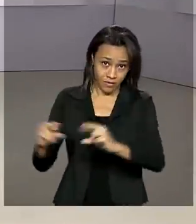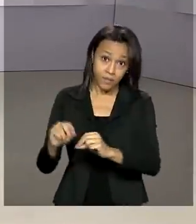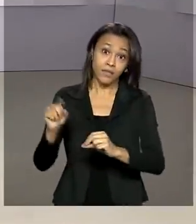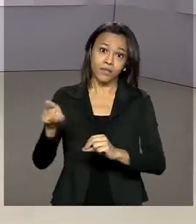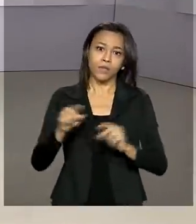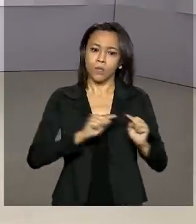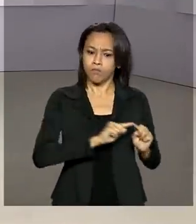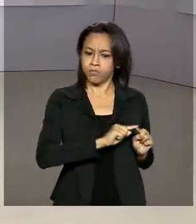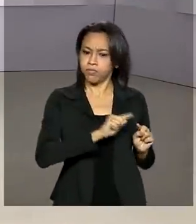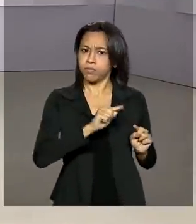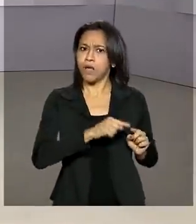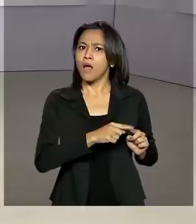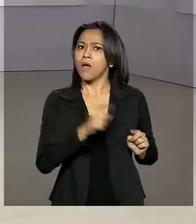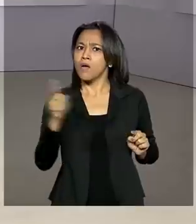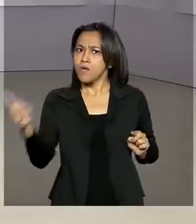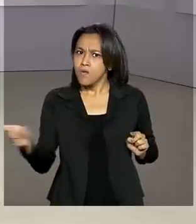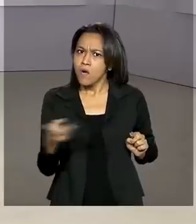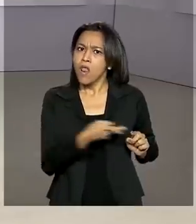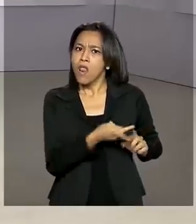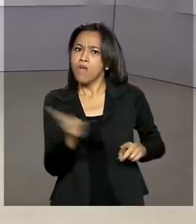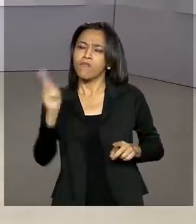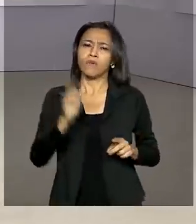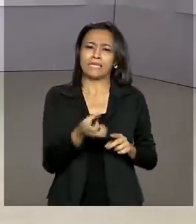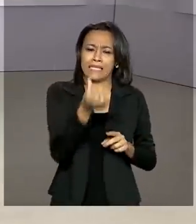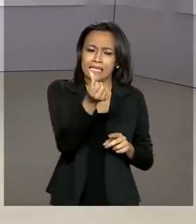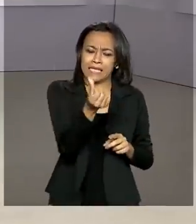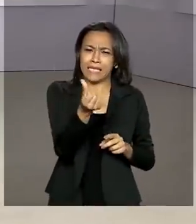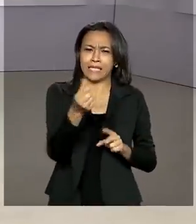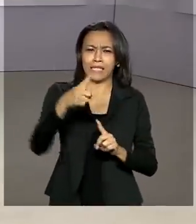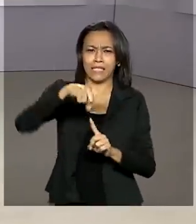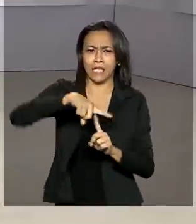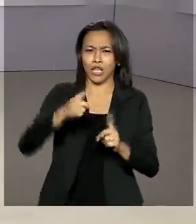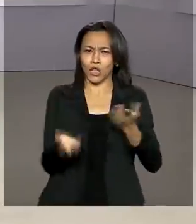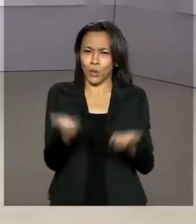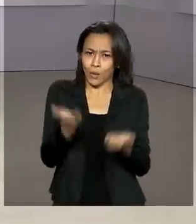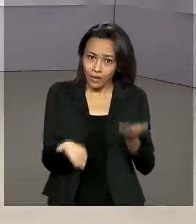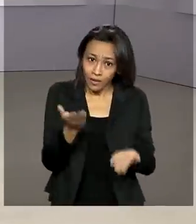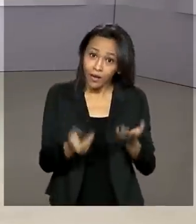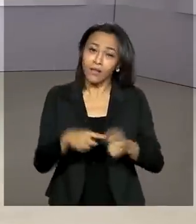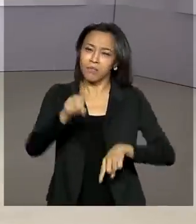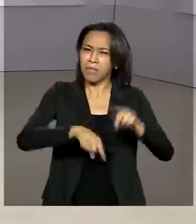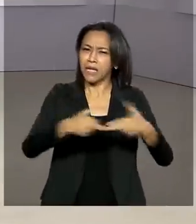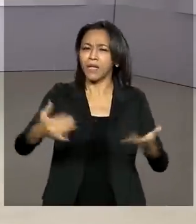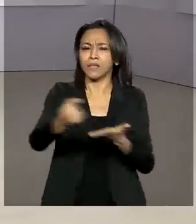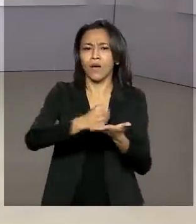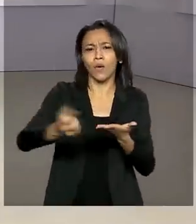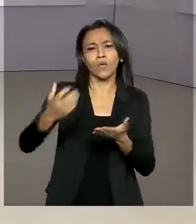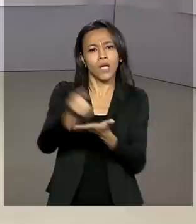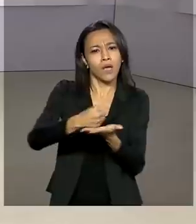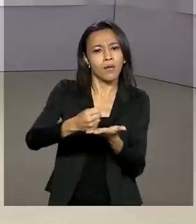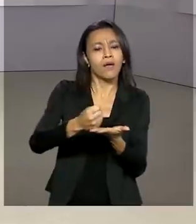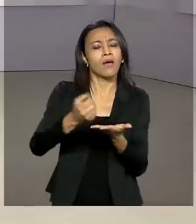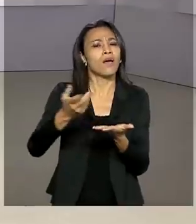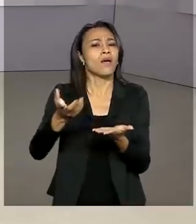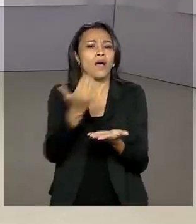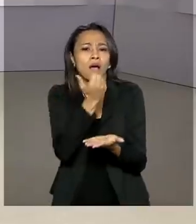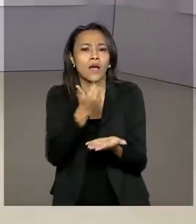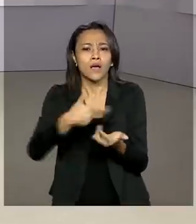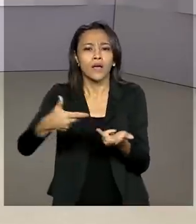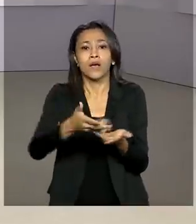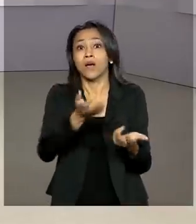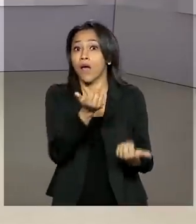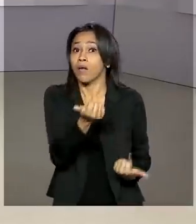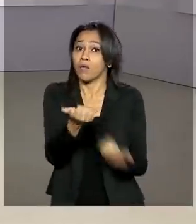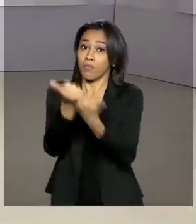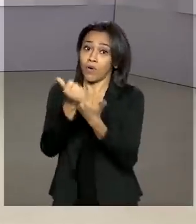cerca de seis toneladas de medicamentos, alimentos e equipamentos de saúde doados pelo governo brasileiro para atendimento às